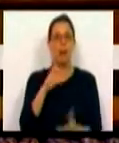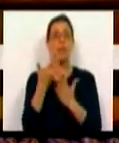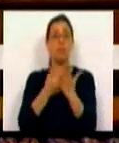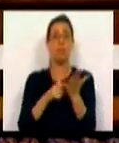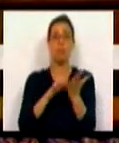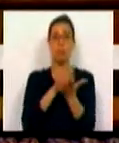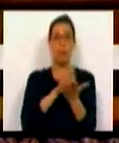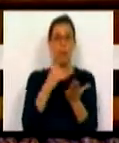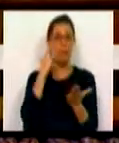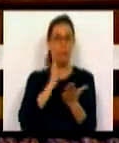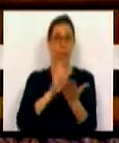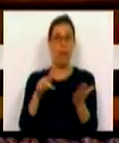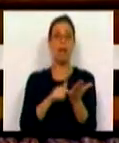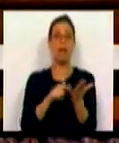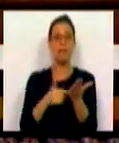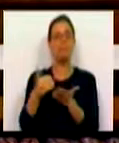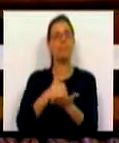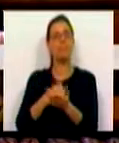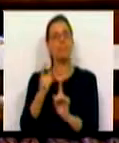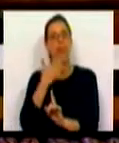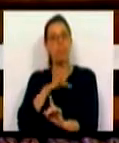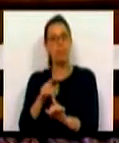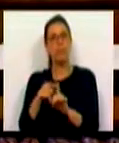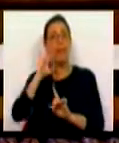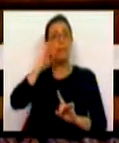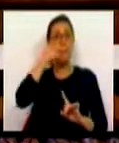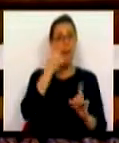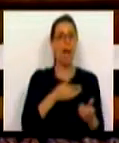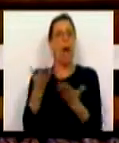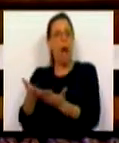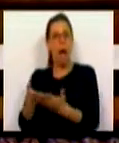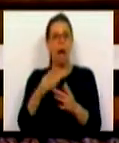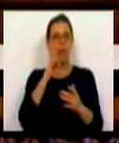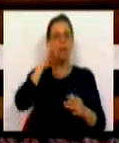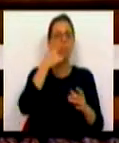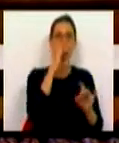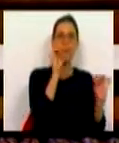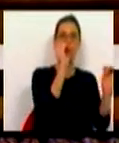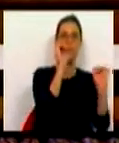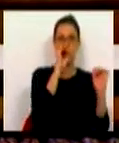está igualmente publicado por forma a rentabilizar os desperdícios florestais.